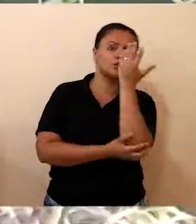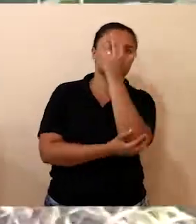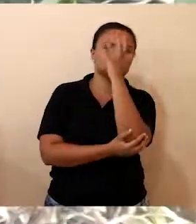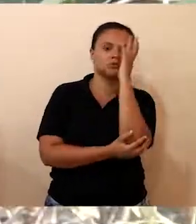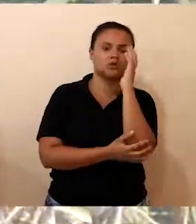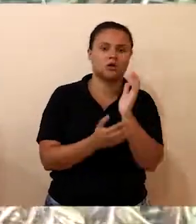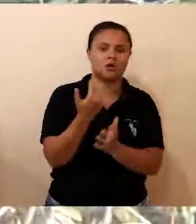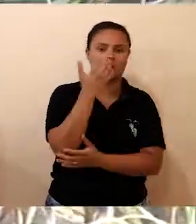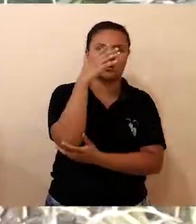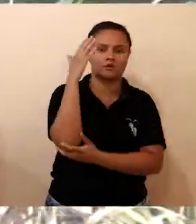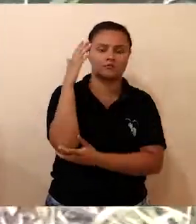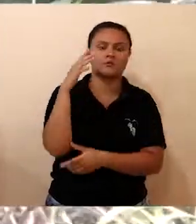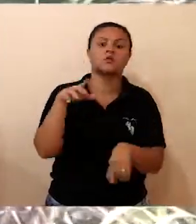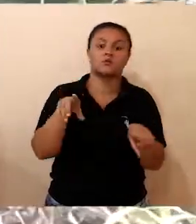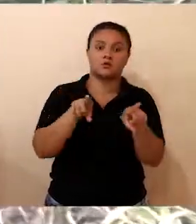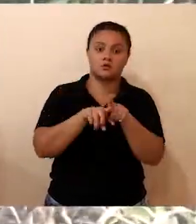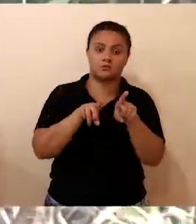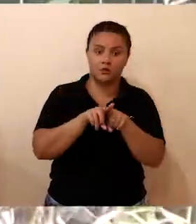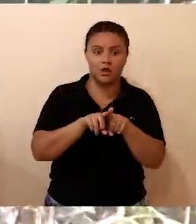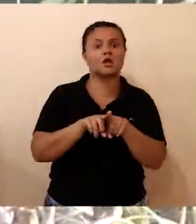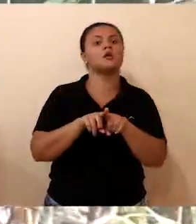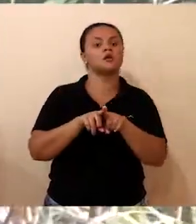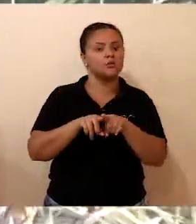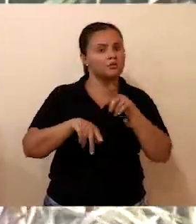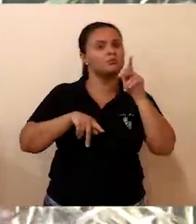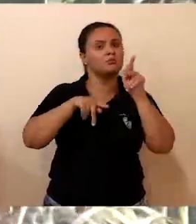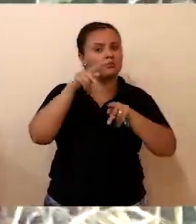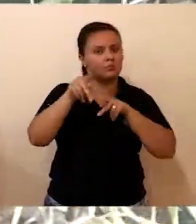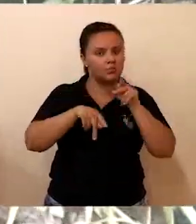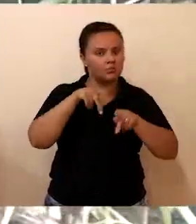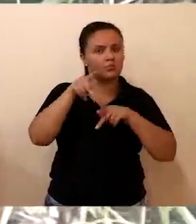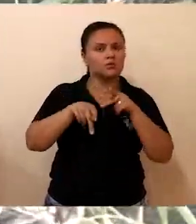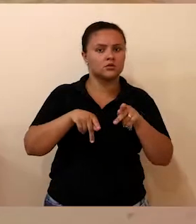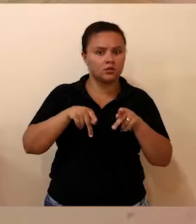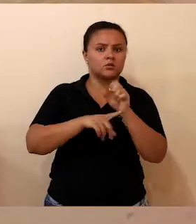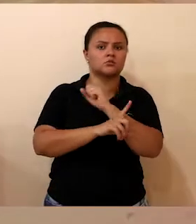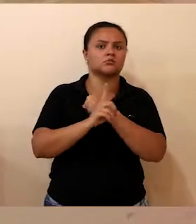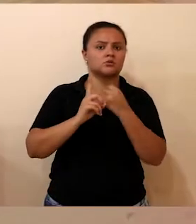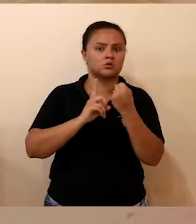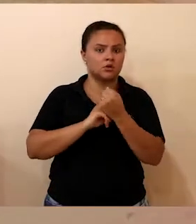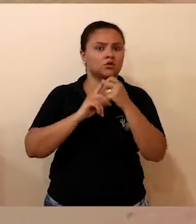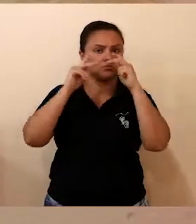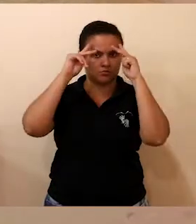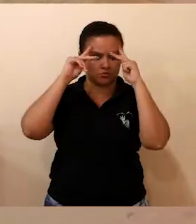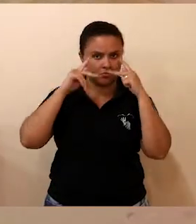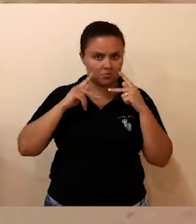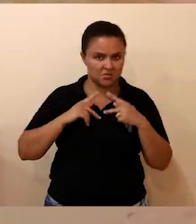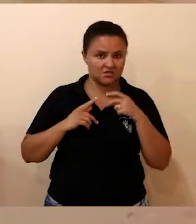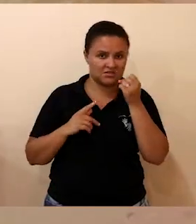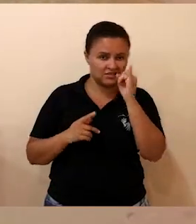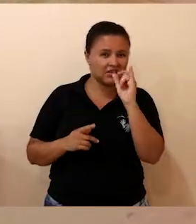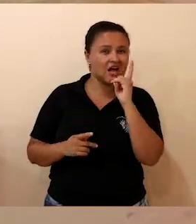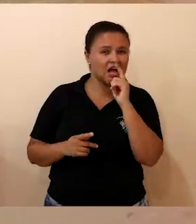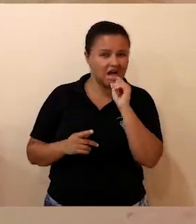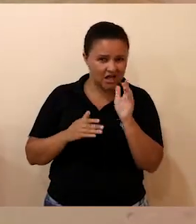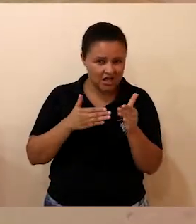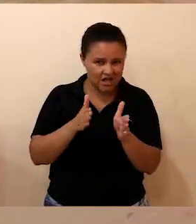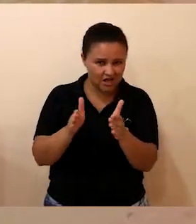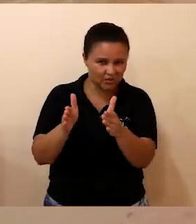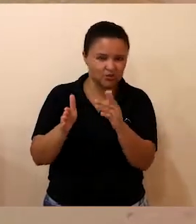como pode impactar também o ser humano. Se esse resíduo chegar no lençol freático, se contaminar a nossa água,